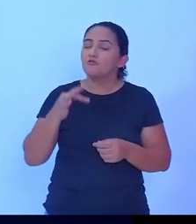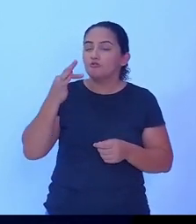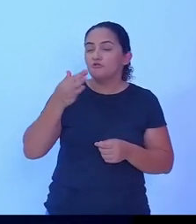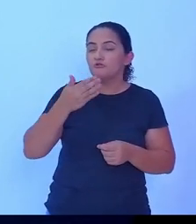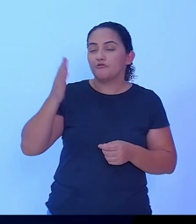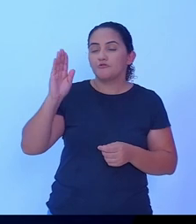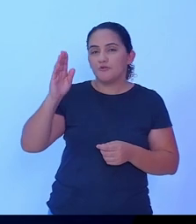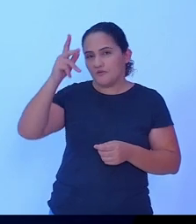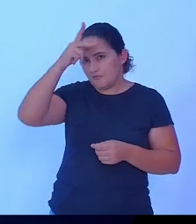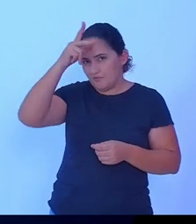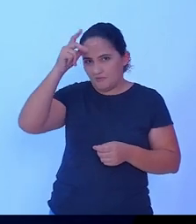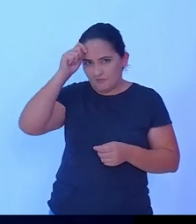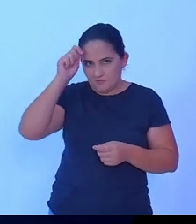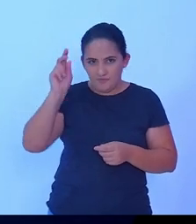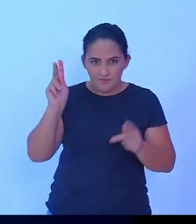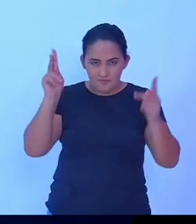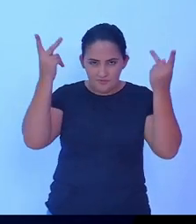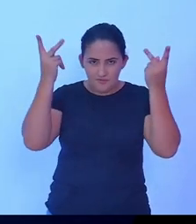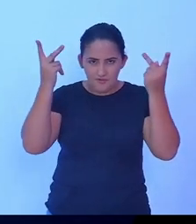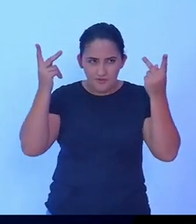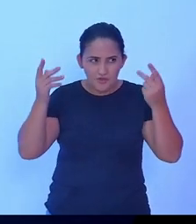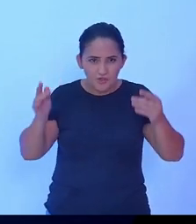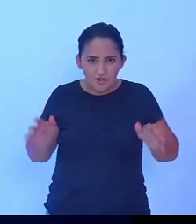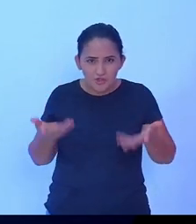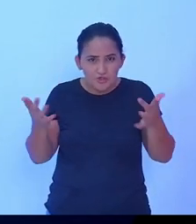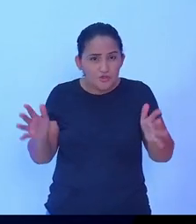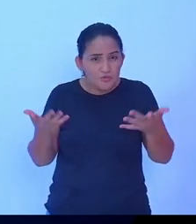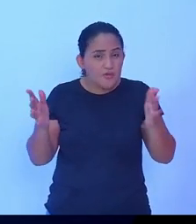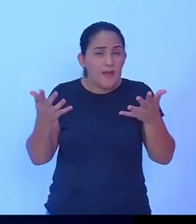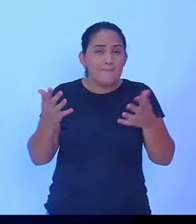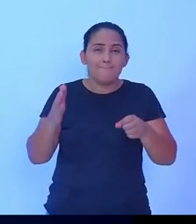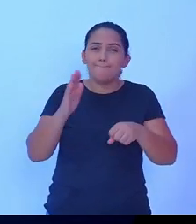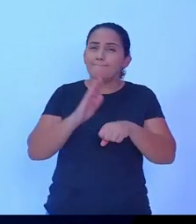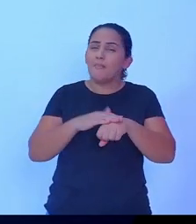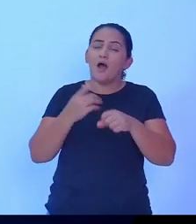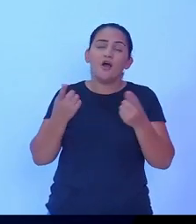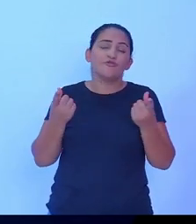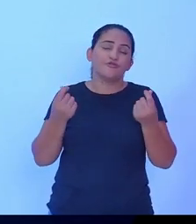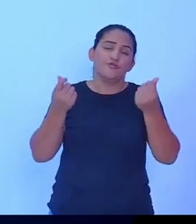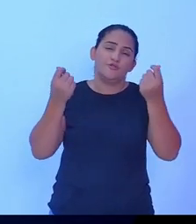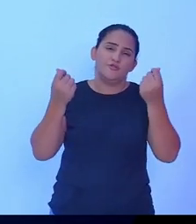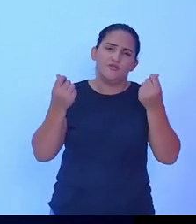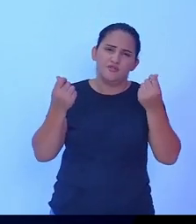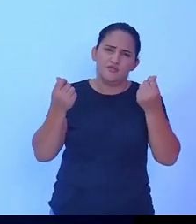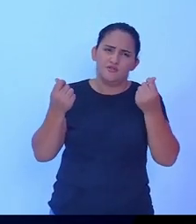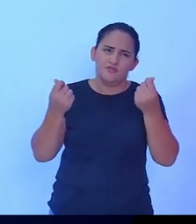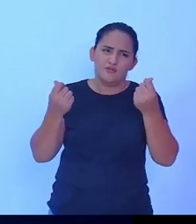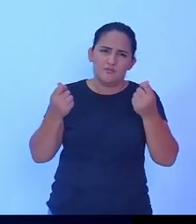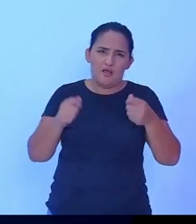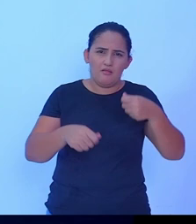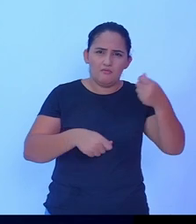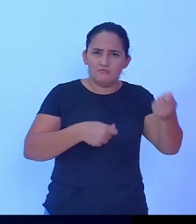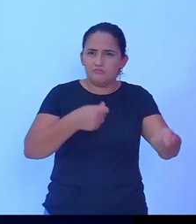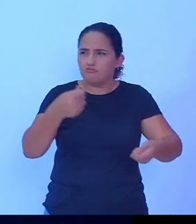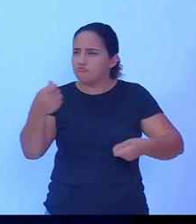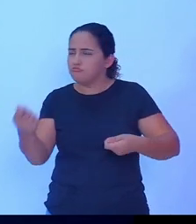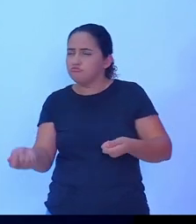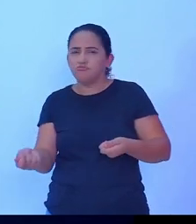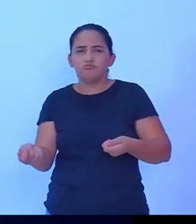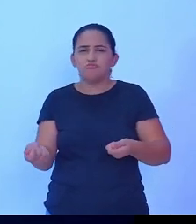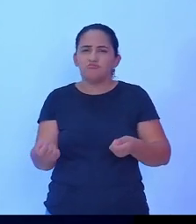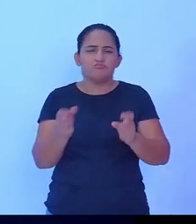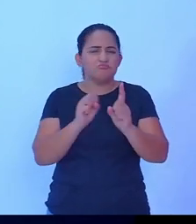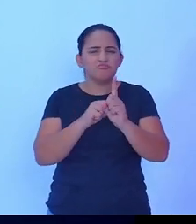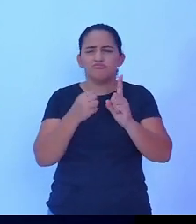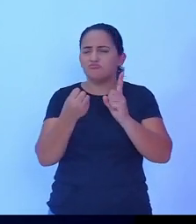estimular mais recursos para que atenda todas as necessidades ou uma parte da nossa sociedade